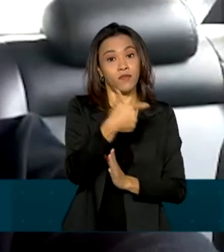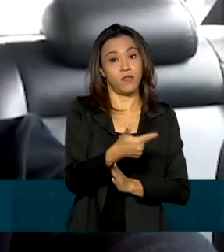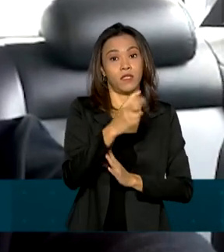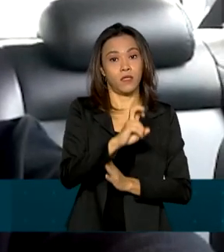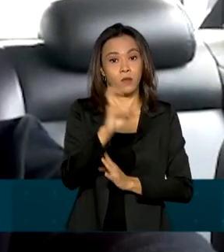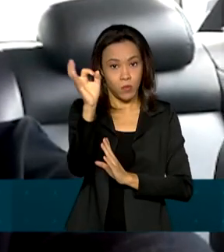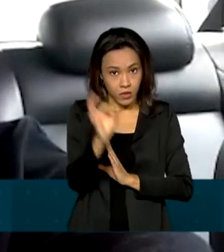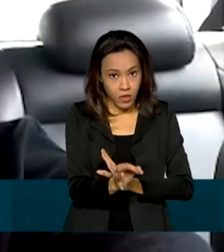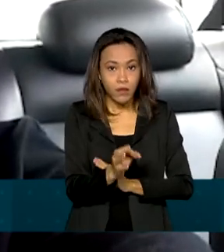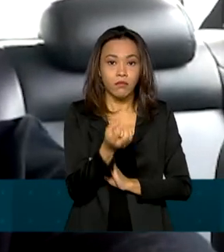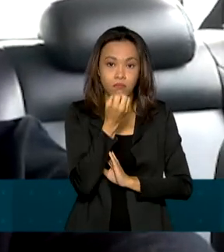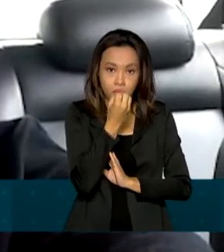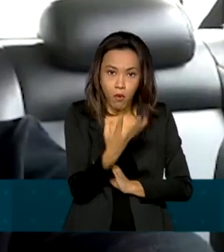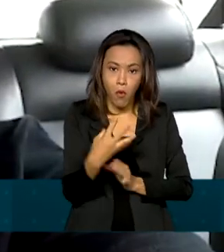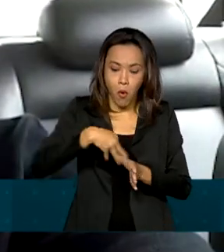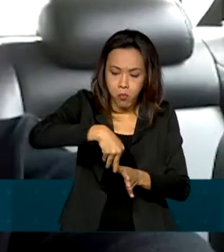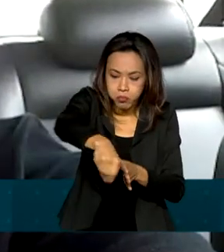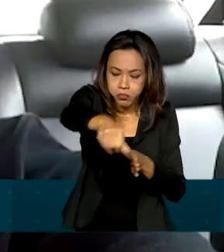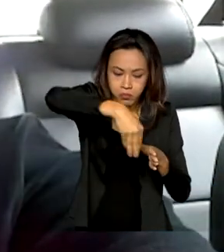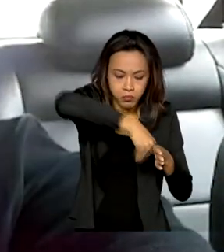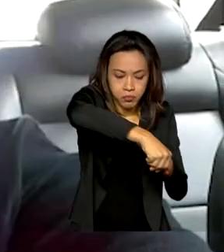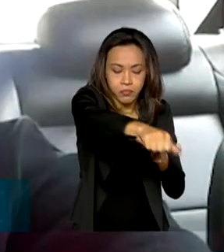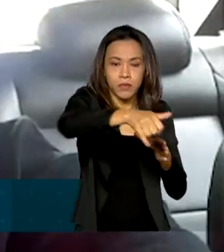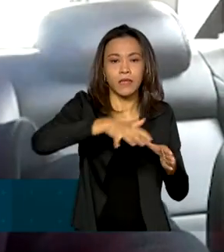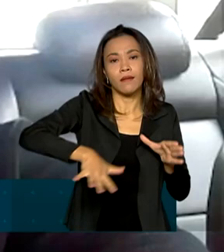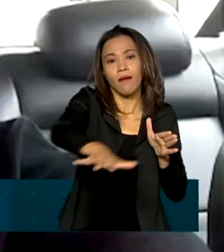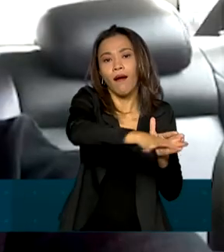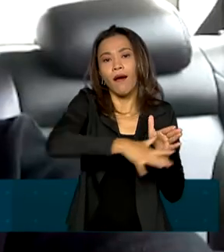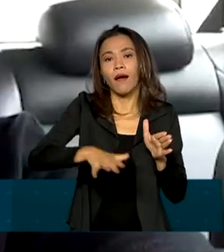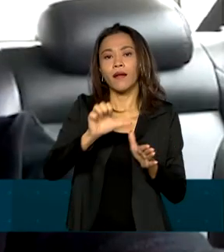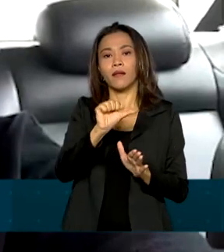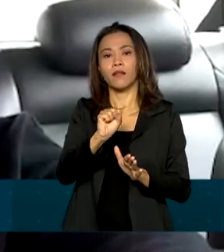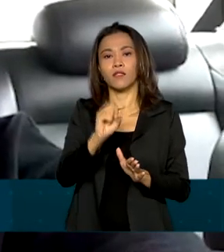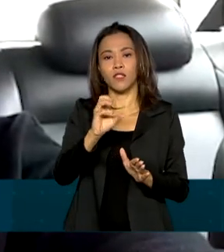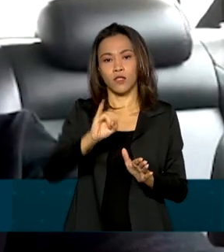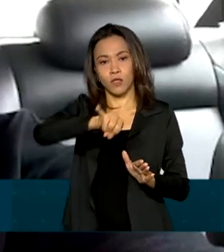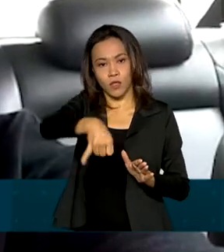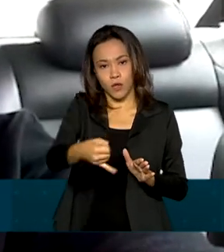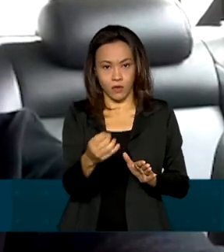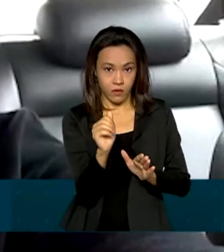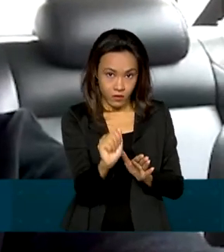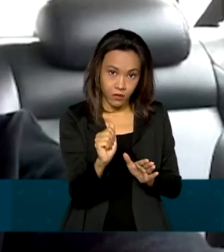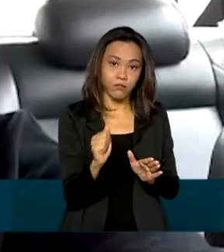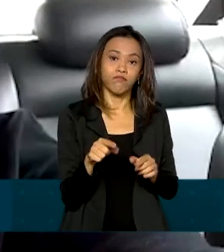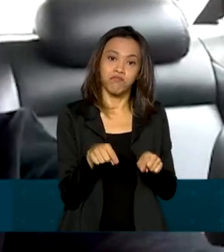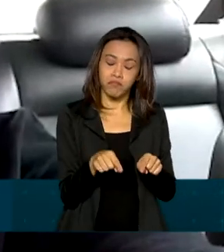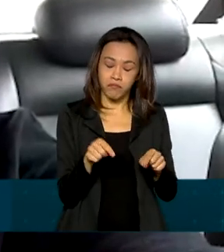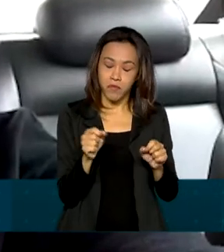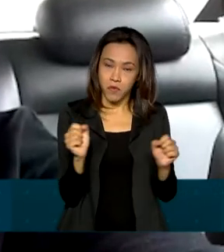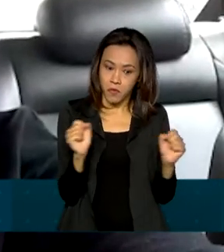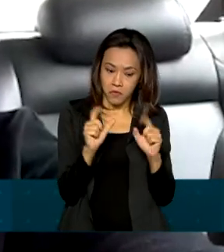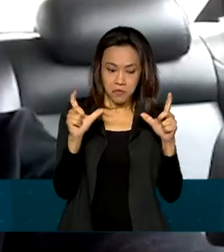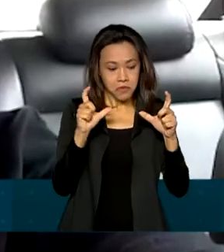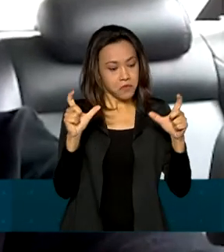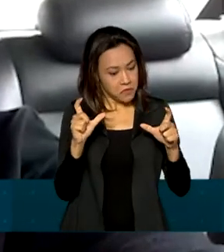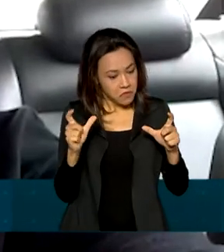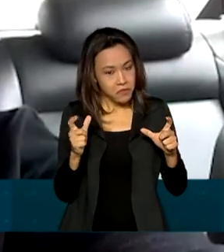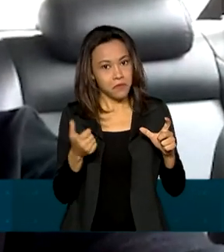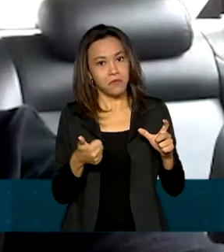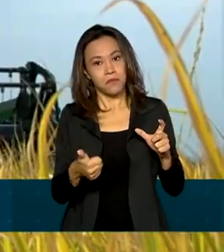na safra de soja e atendeu, assim, foi até superior às nossas